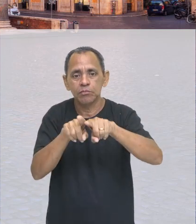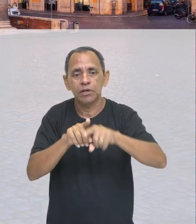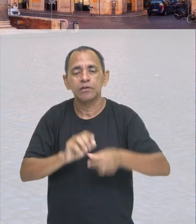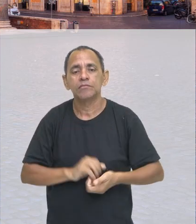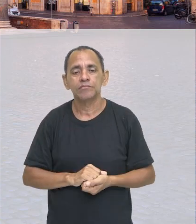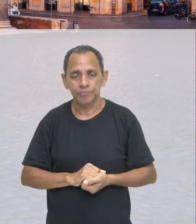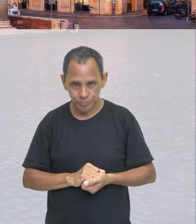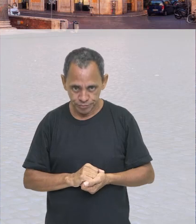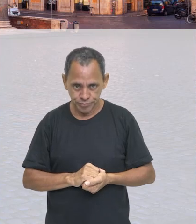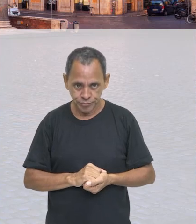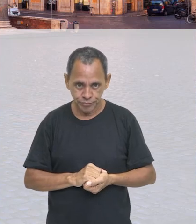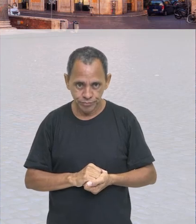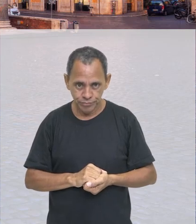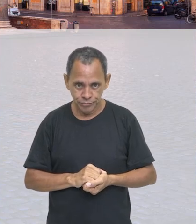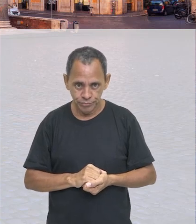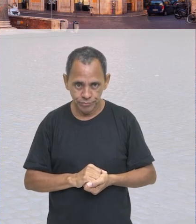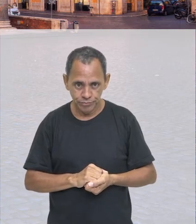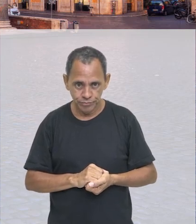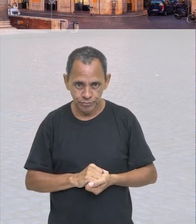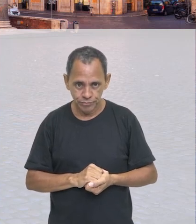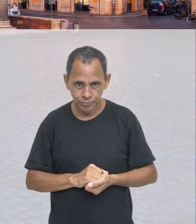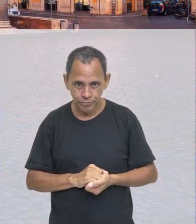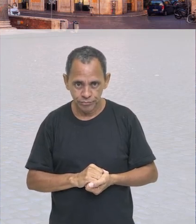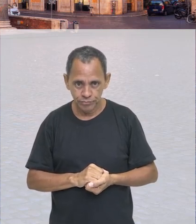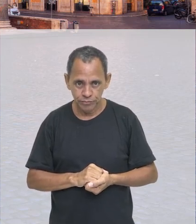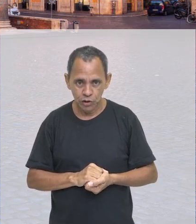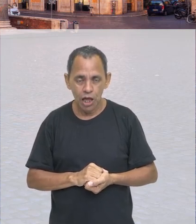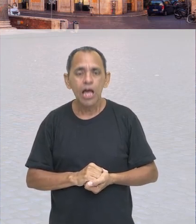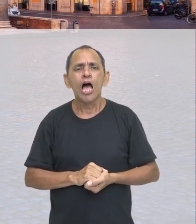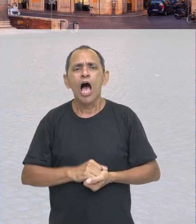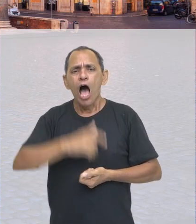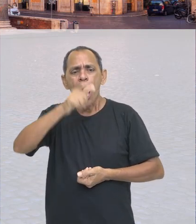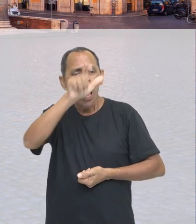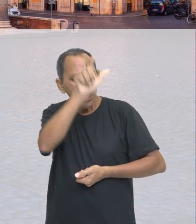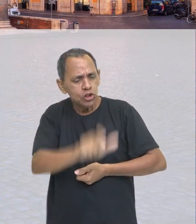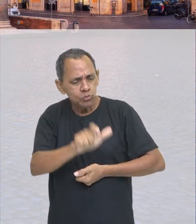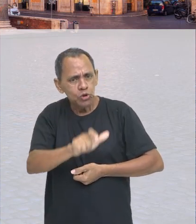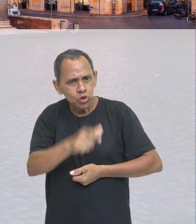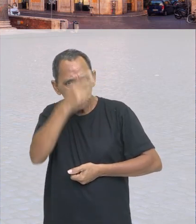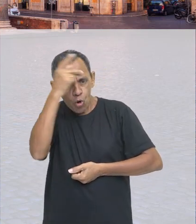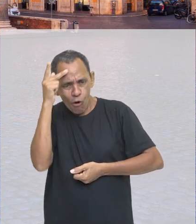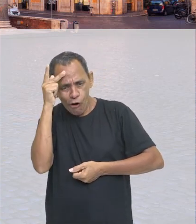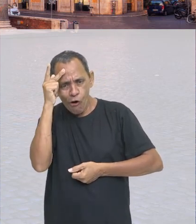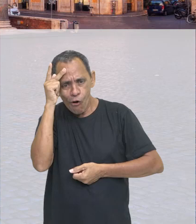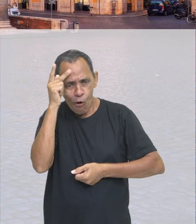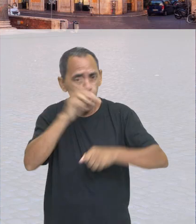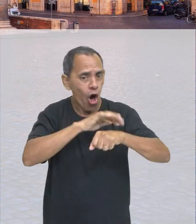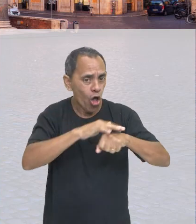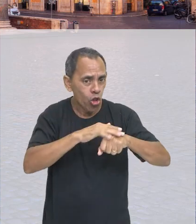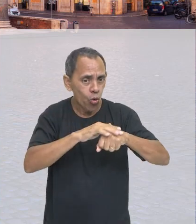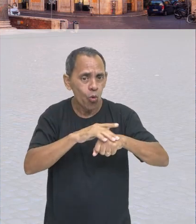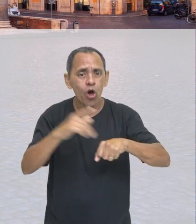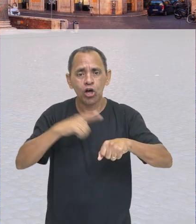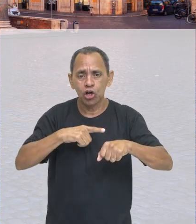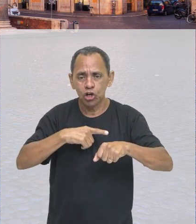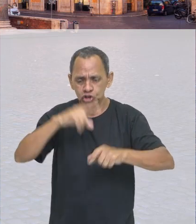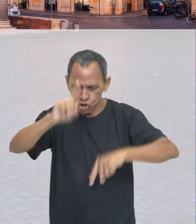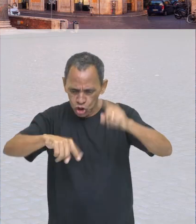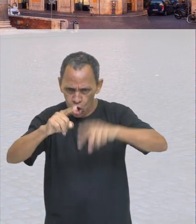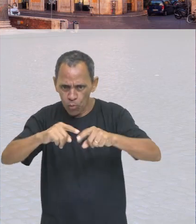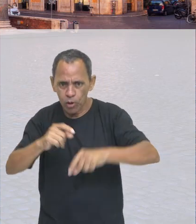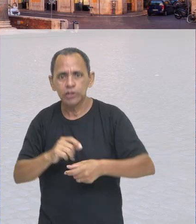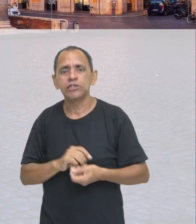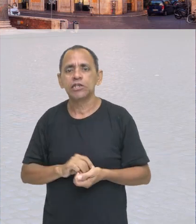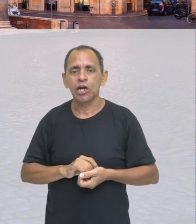utilizadas dessas formas. Então, elas eram muito caras. Por quê? Porque elas não eram produzidas dentro do Império Romano,